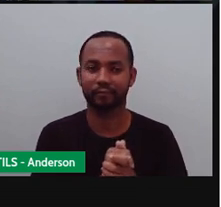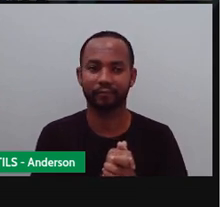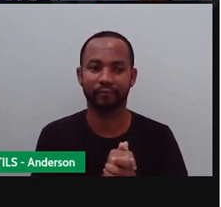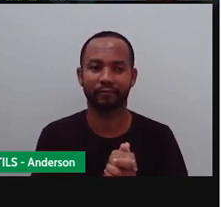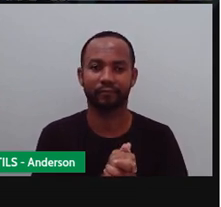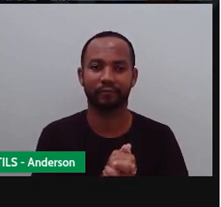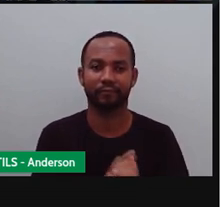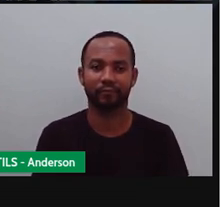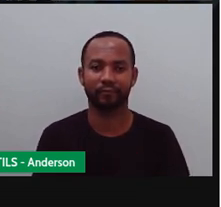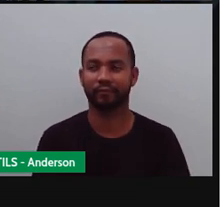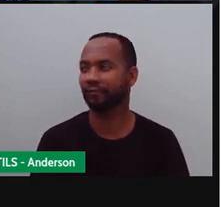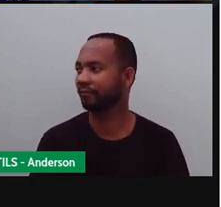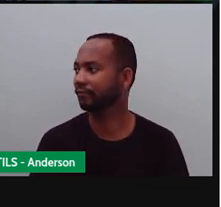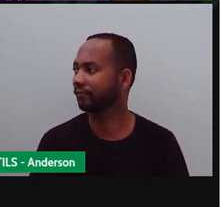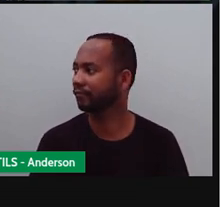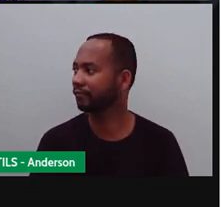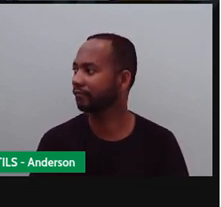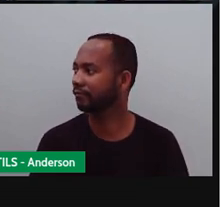canudinhos.